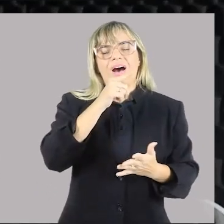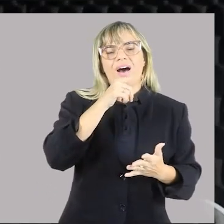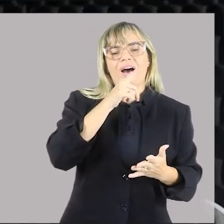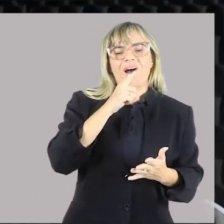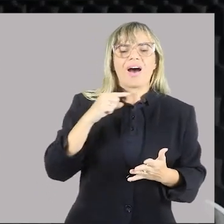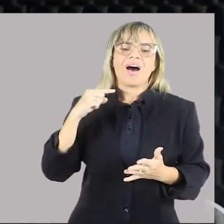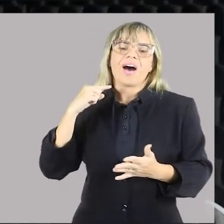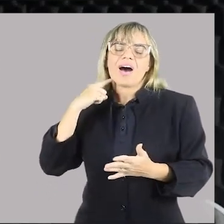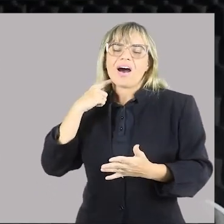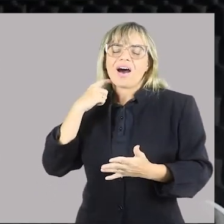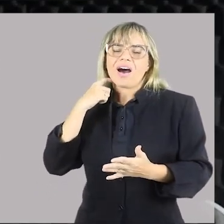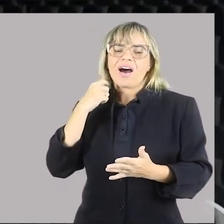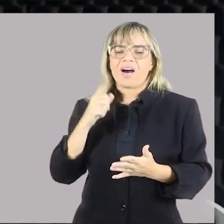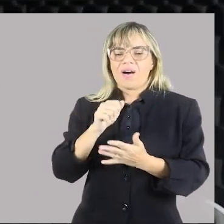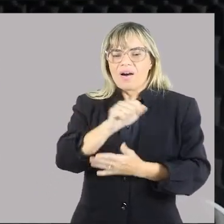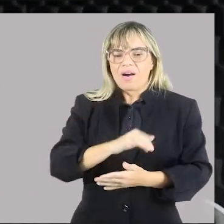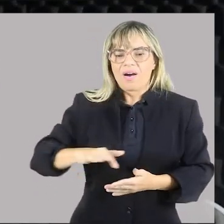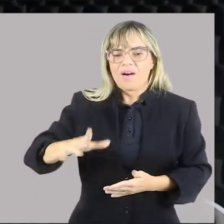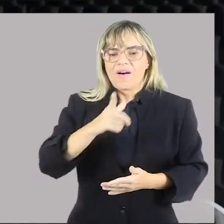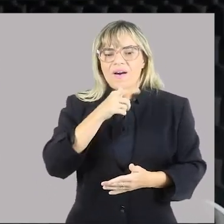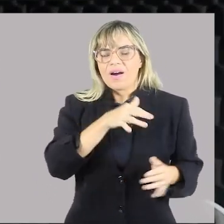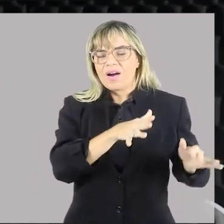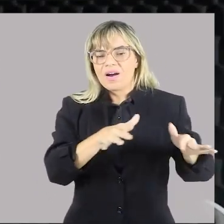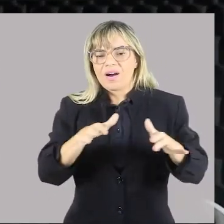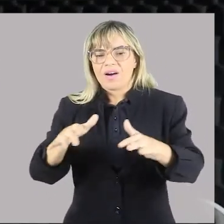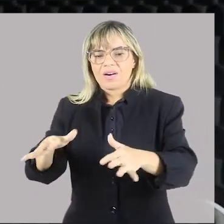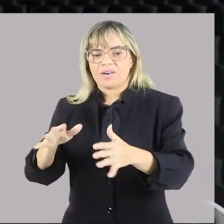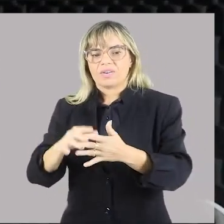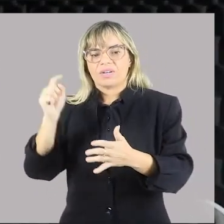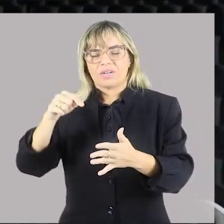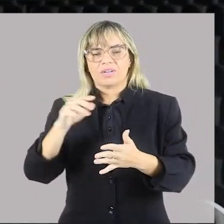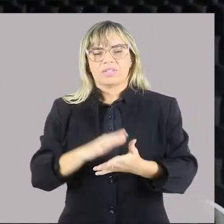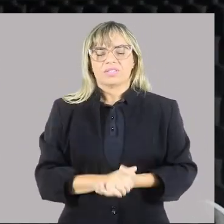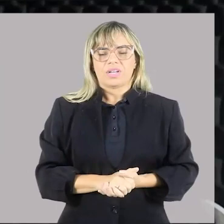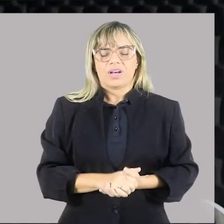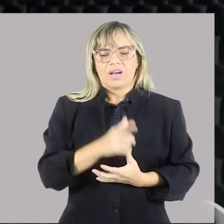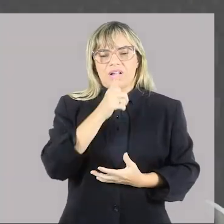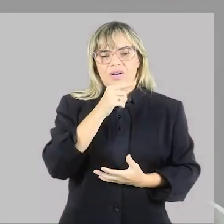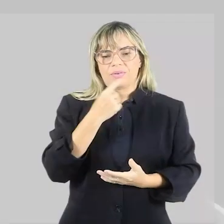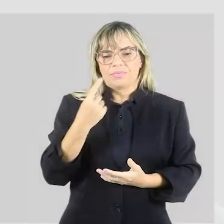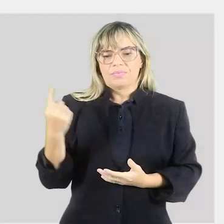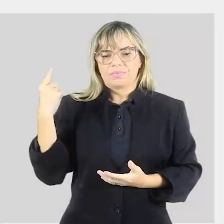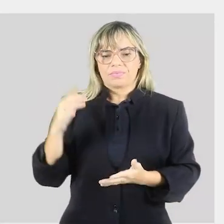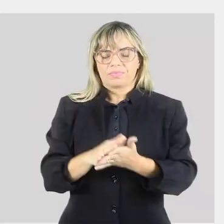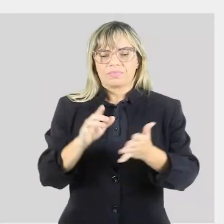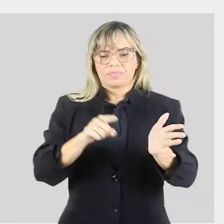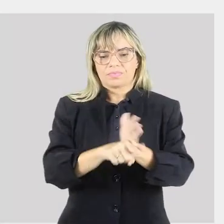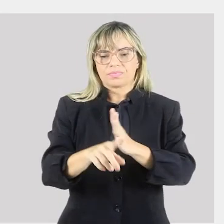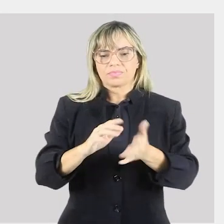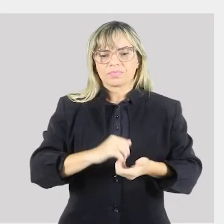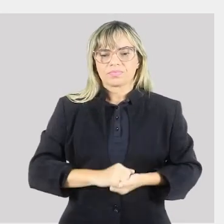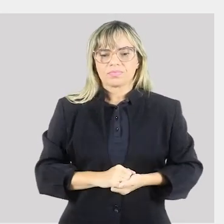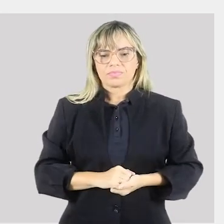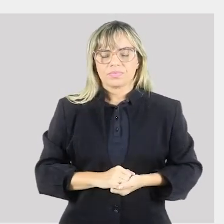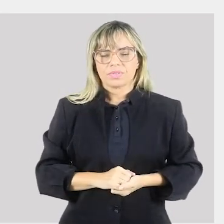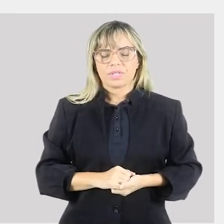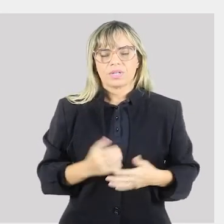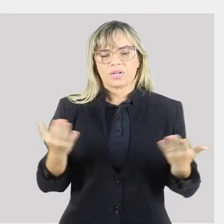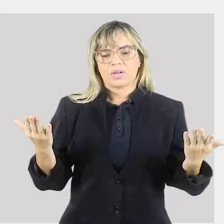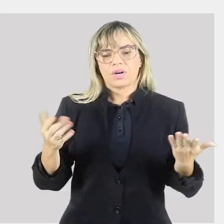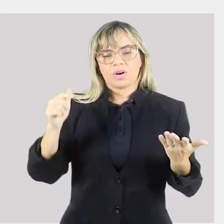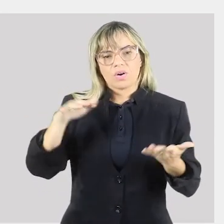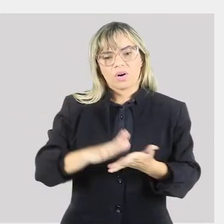favorecendo um processo de eutrofização da água. Vamos para as questões? Agora são mais de 14